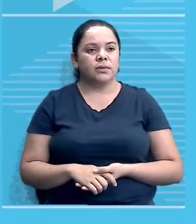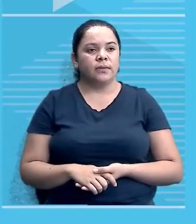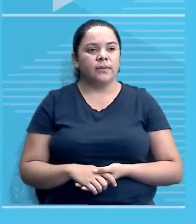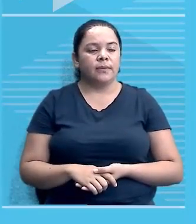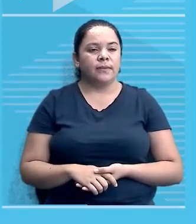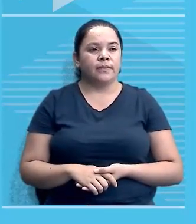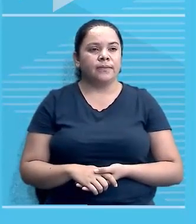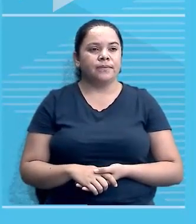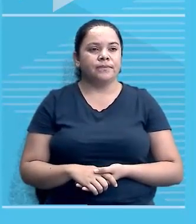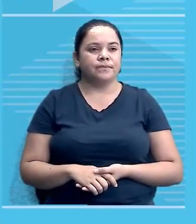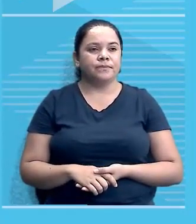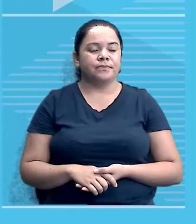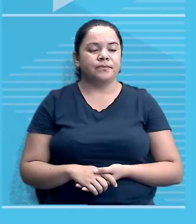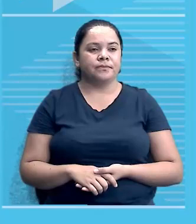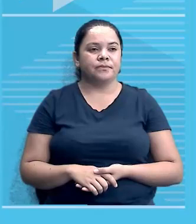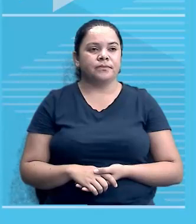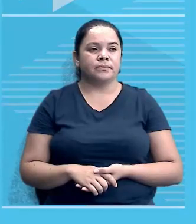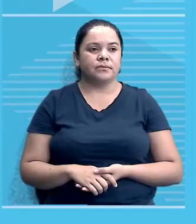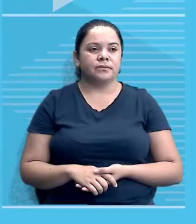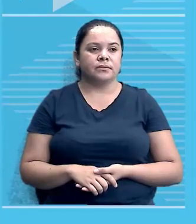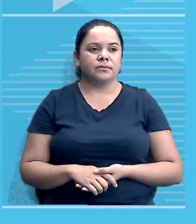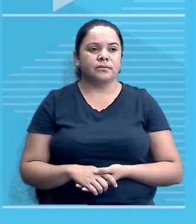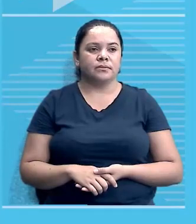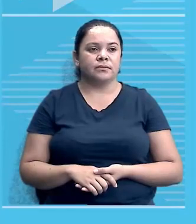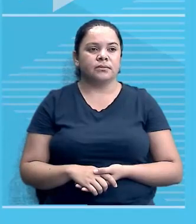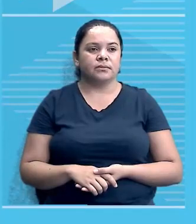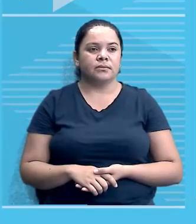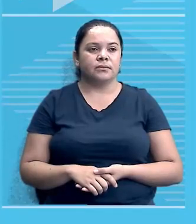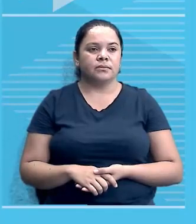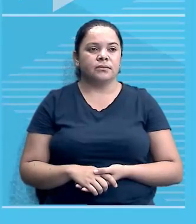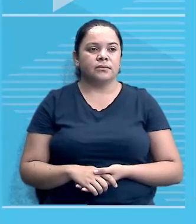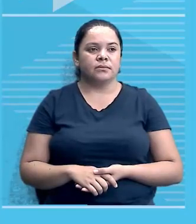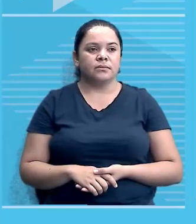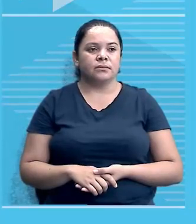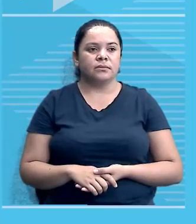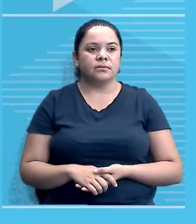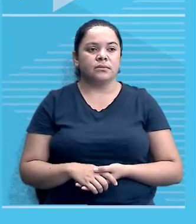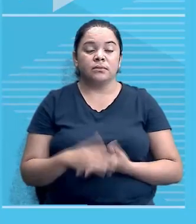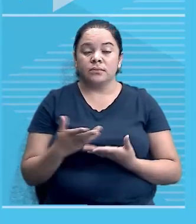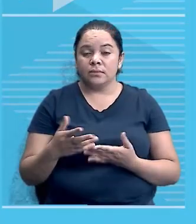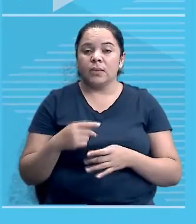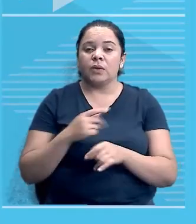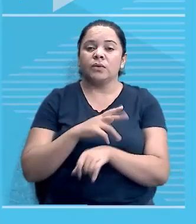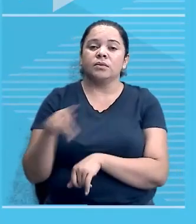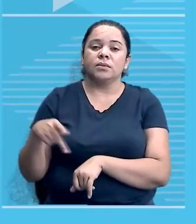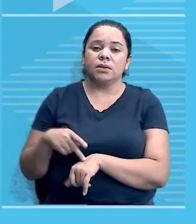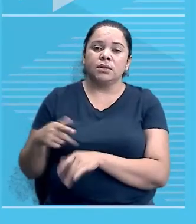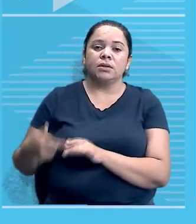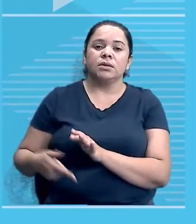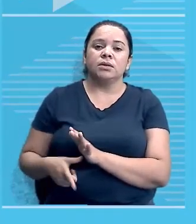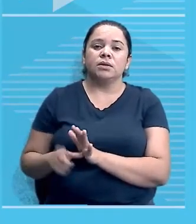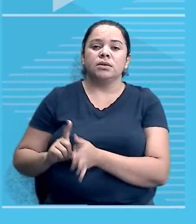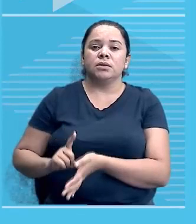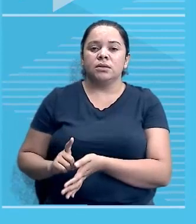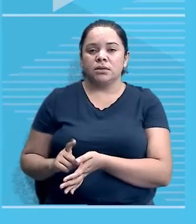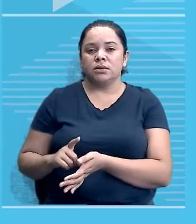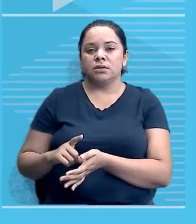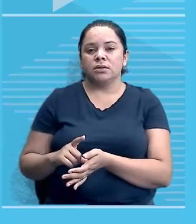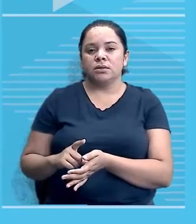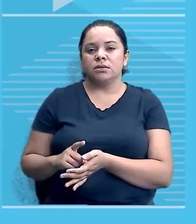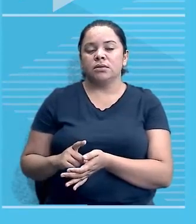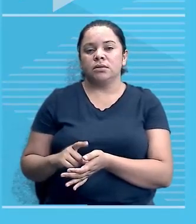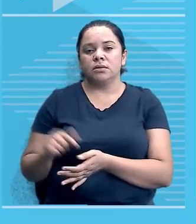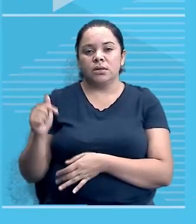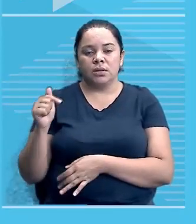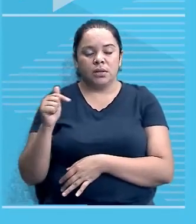africanas, né? Que eram dominadas pela Alemanha e a Itália, se tornaram independentes, né? Já que a Alemanha e a Itália perderam a guerra.